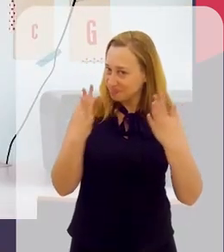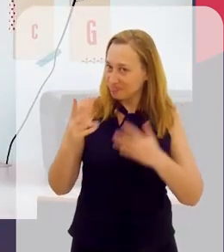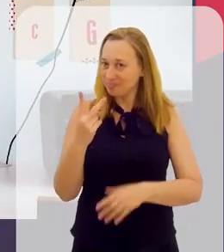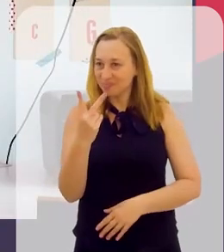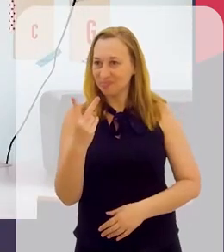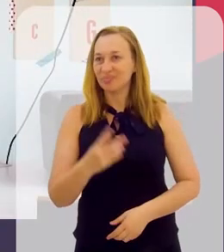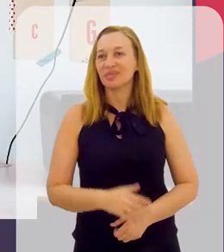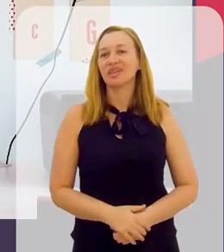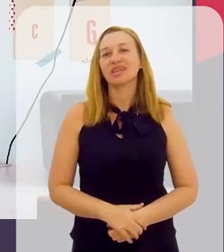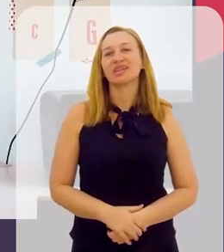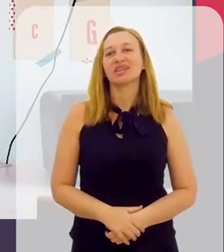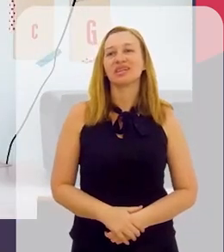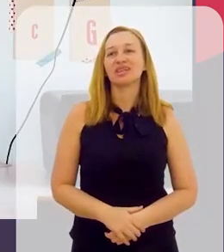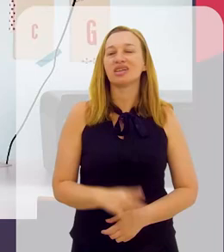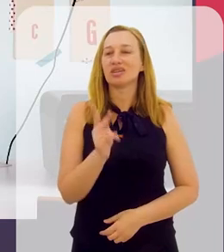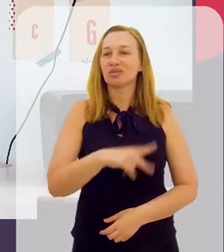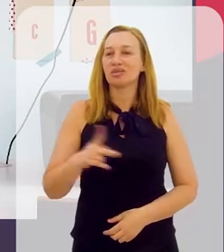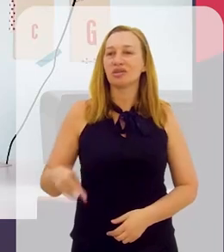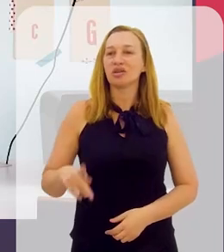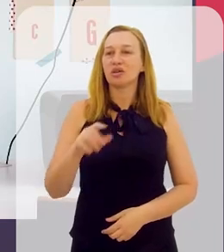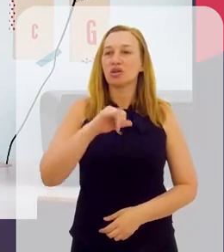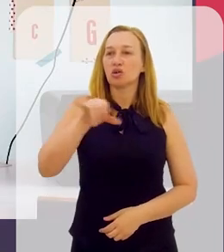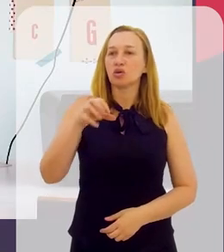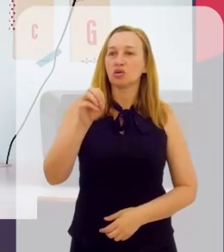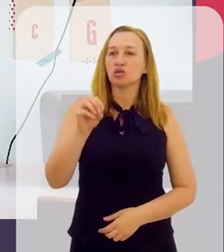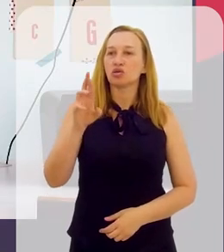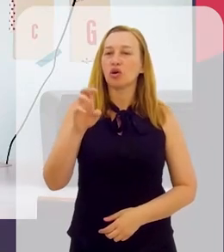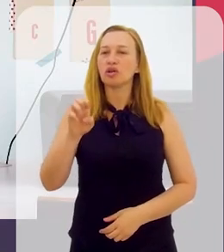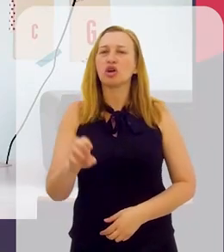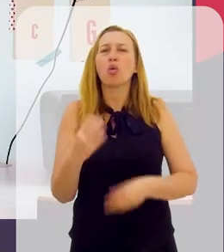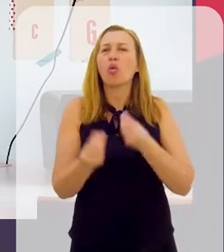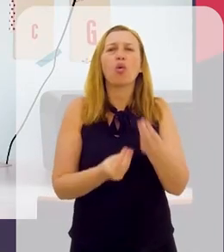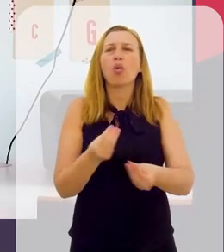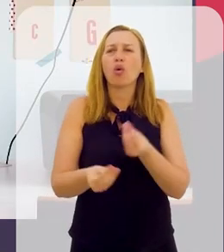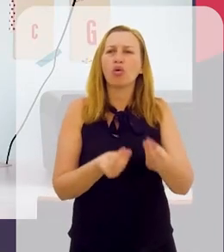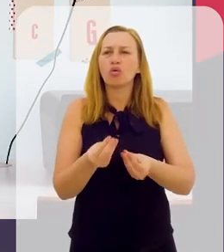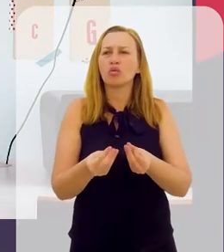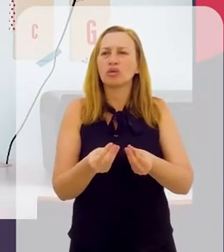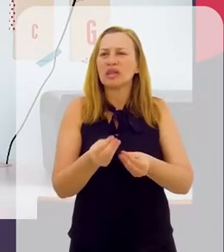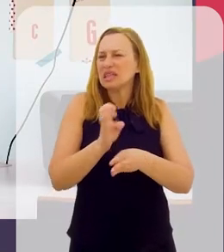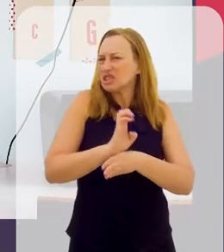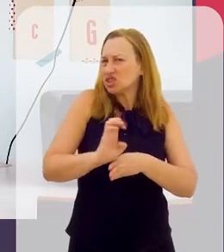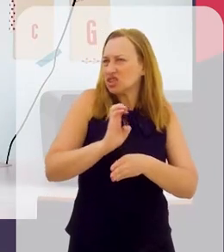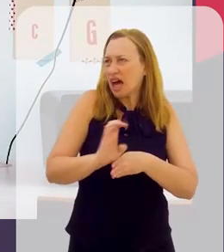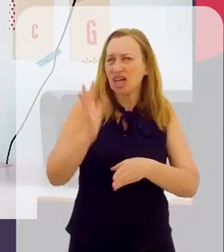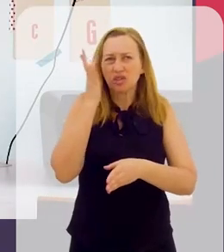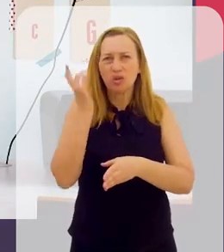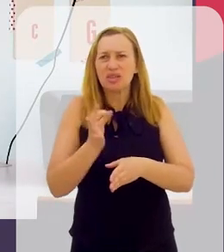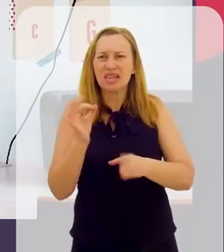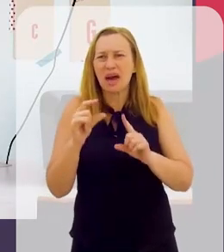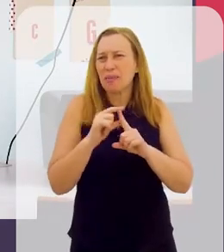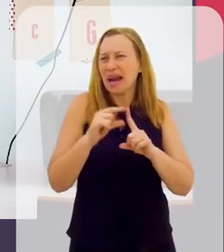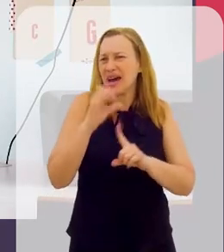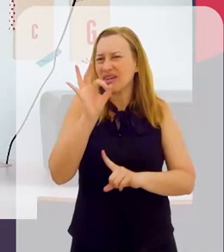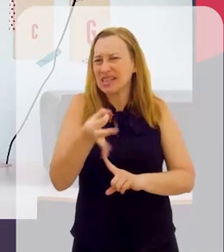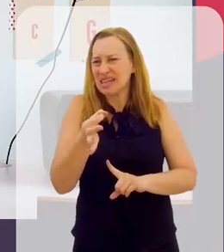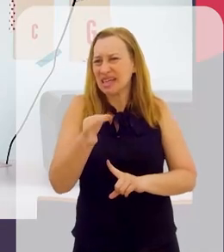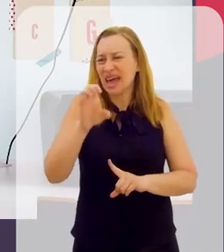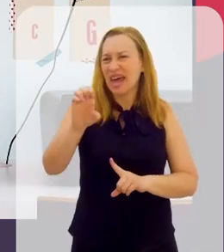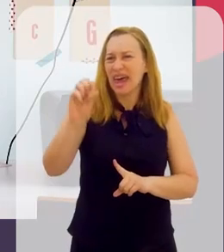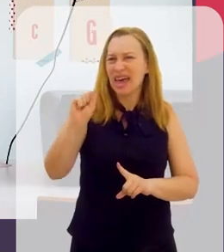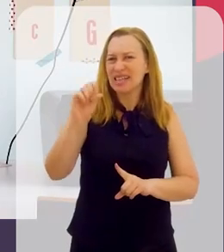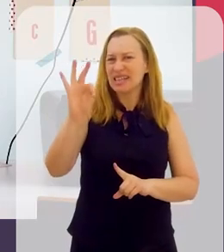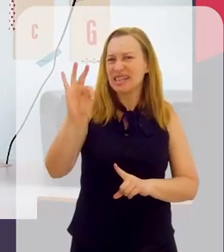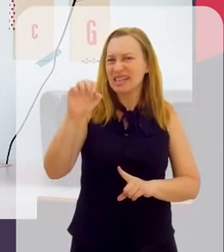legal. Parabéns para os dois. Professor Jorge, como é que é esse estágio? Não sei se a palavra melhor